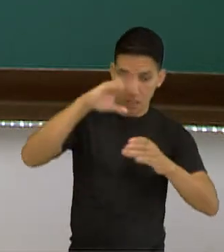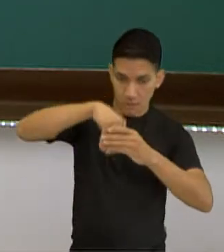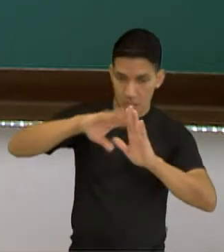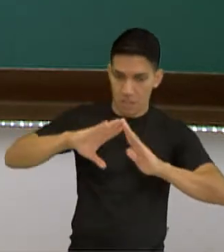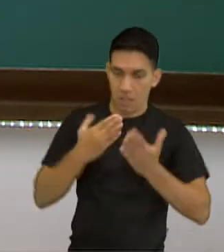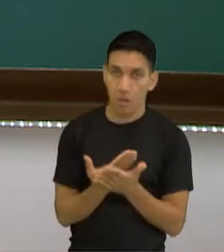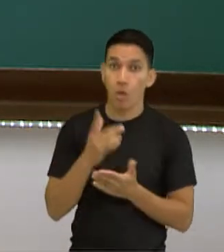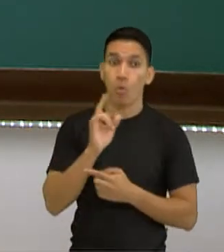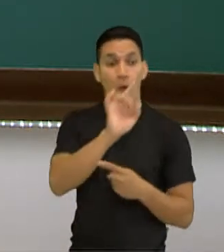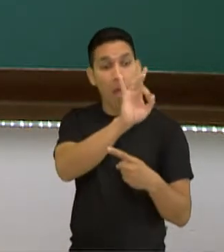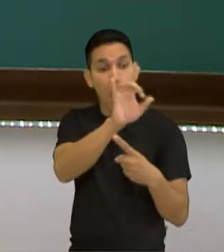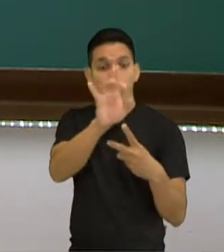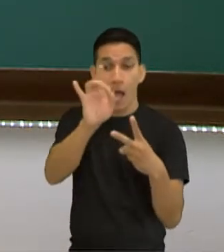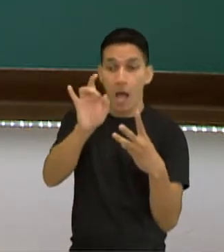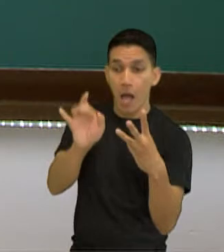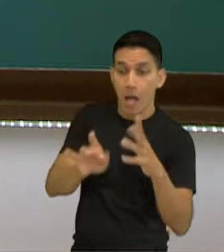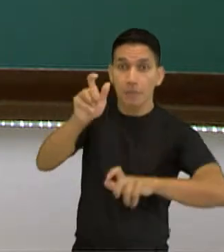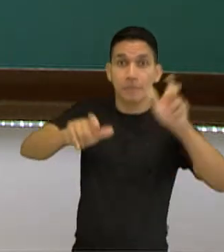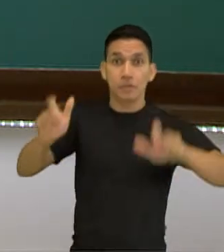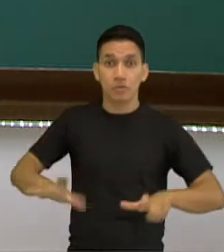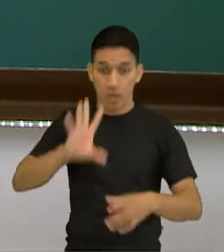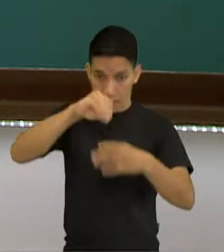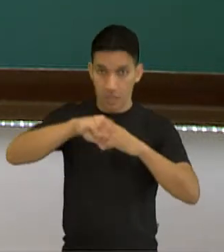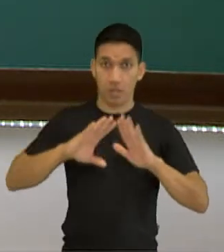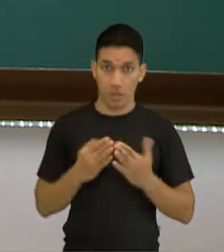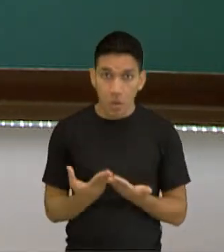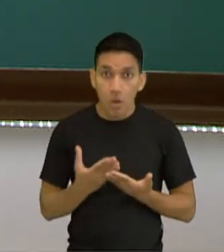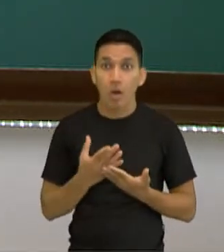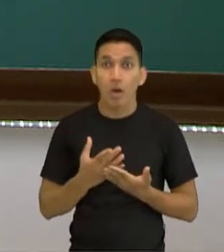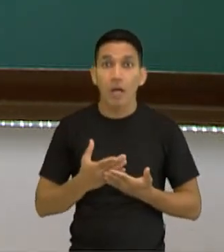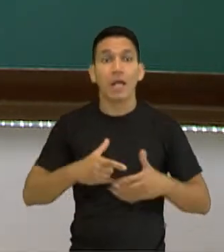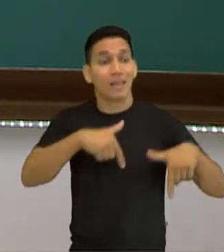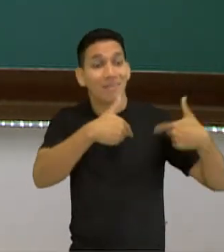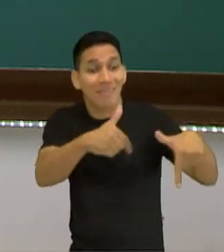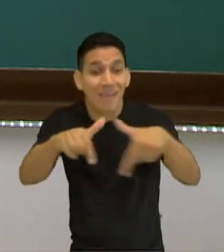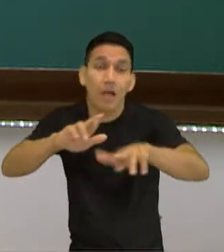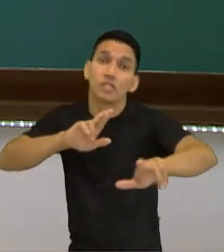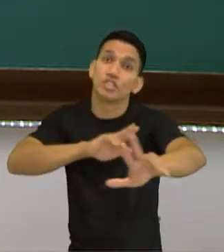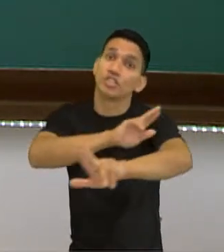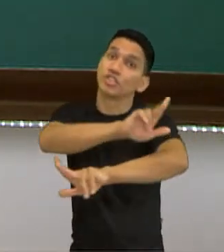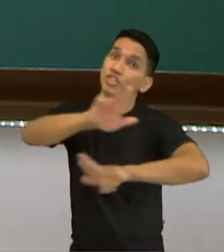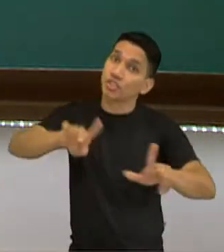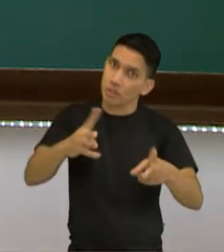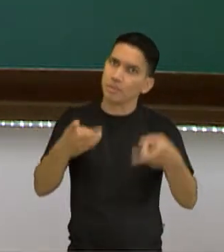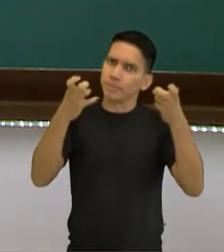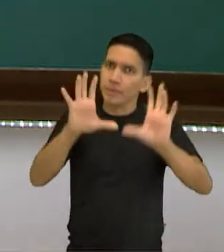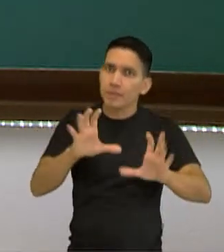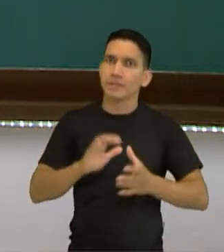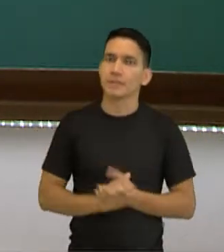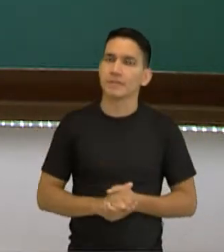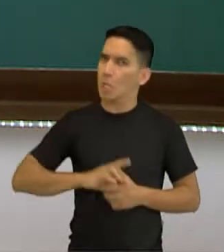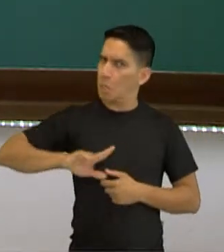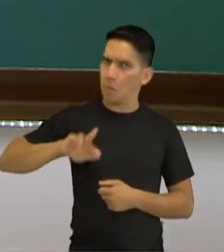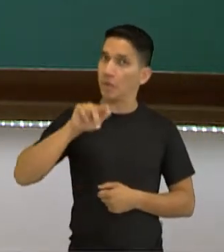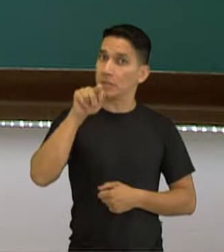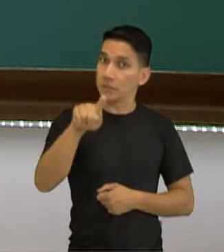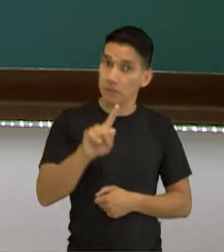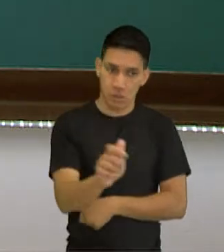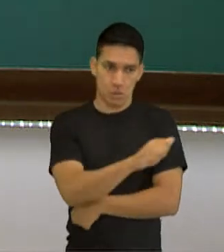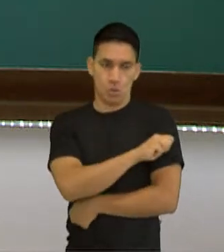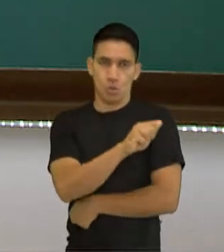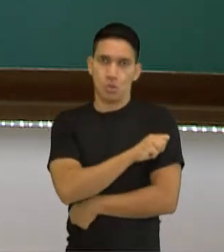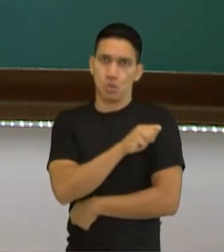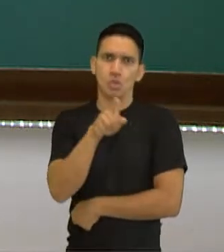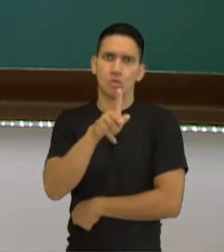cada pessoa dentro de uma escola possui funções. Você percebeu isso? Não é você enquanto estudante